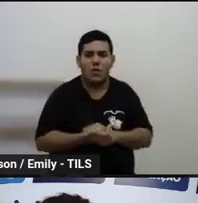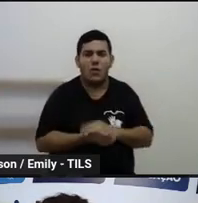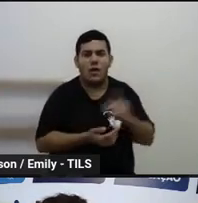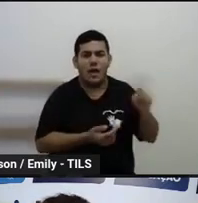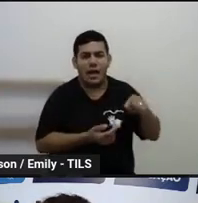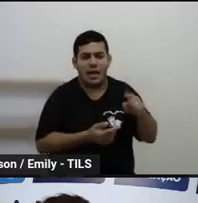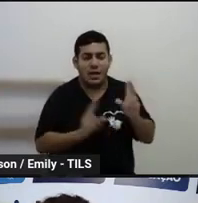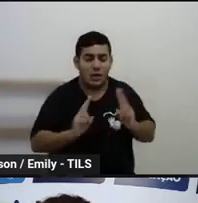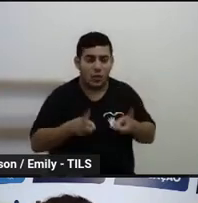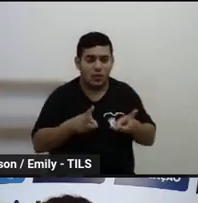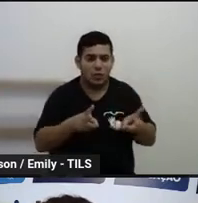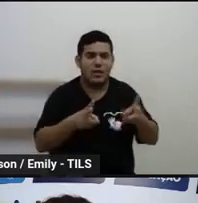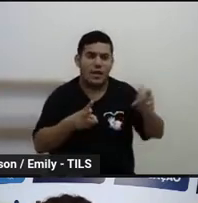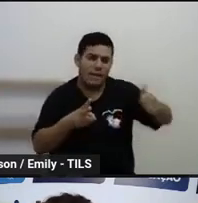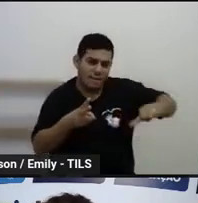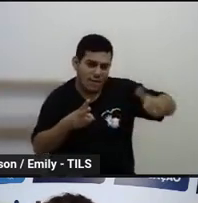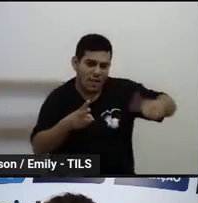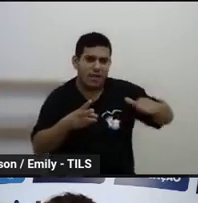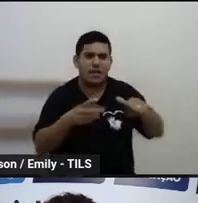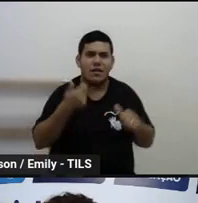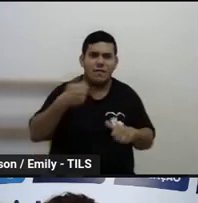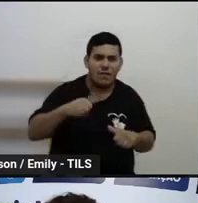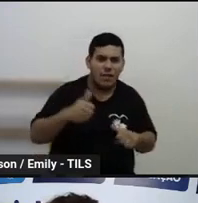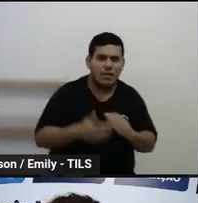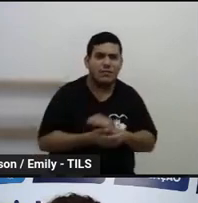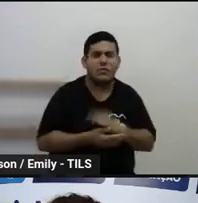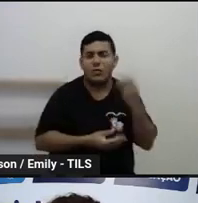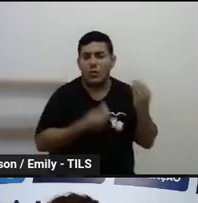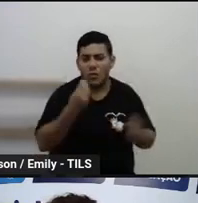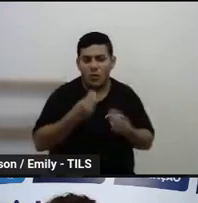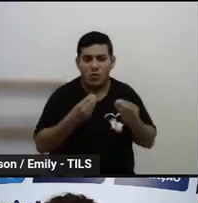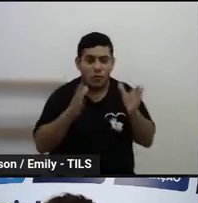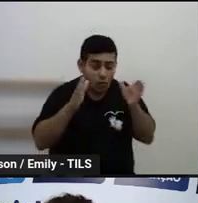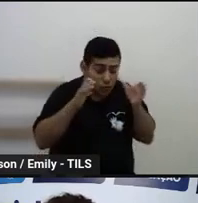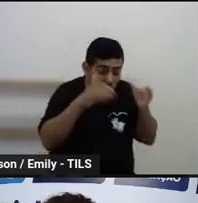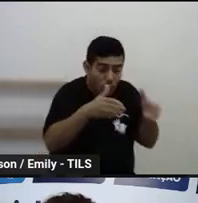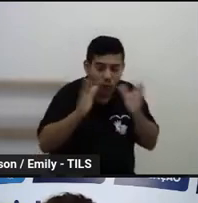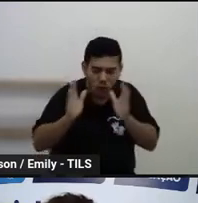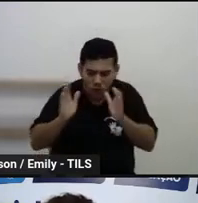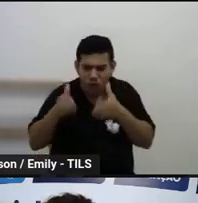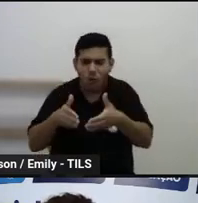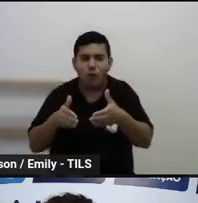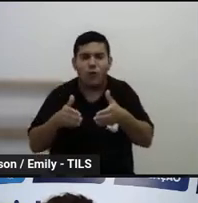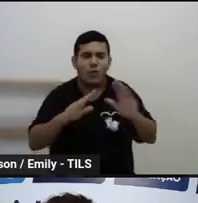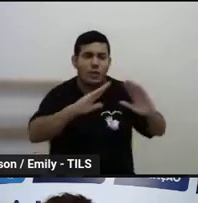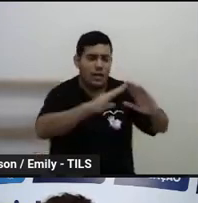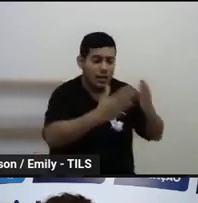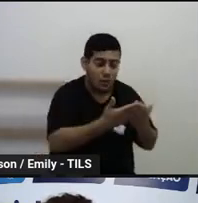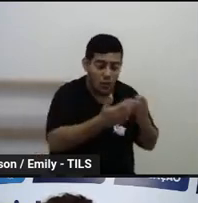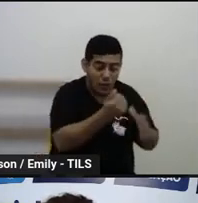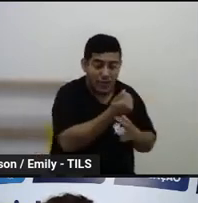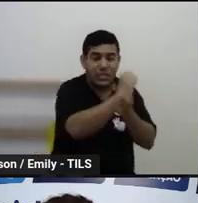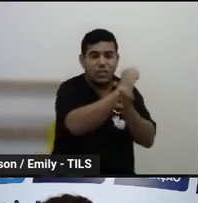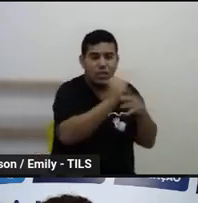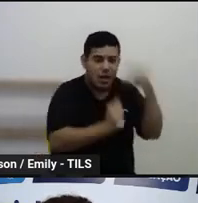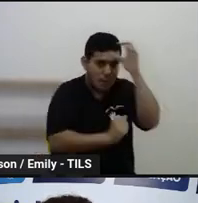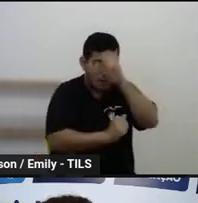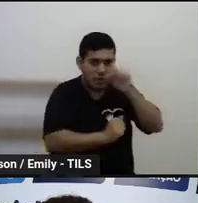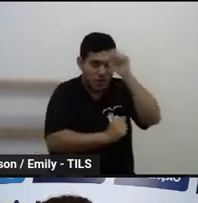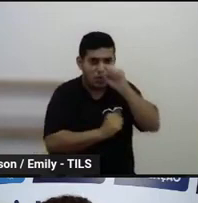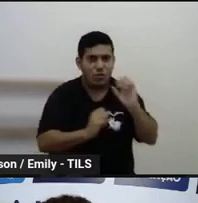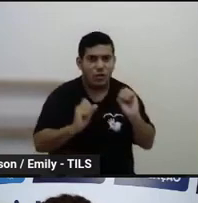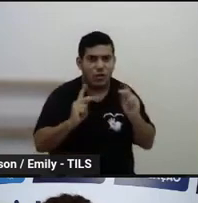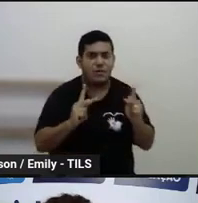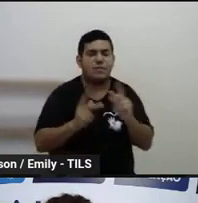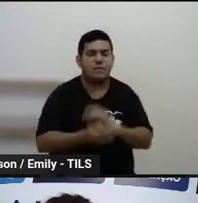continuamente revisadas. Tudo isso com foco que é chegar na escola e garantir a aprendizagem aos estudantes.